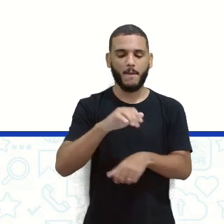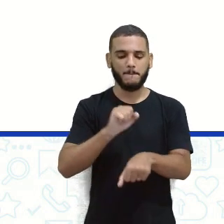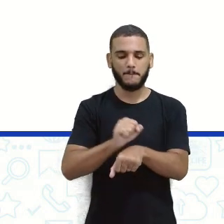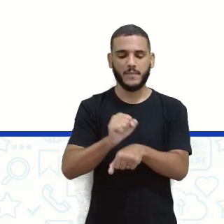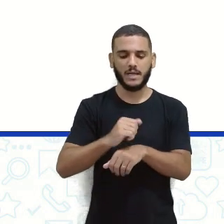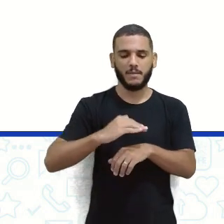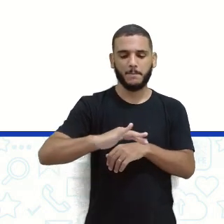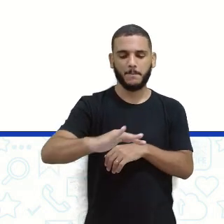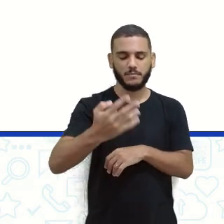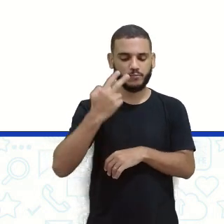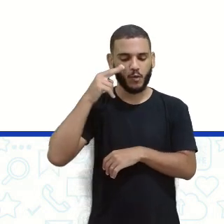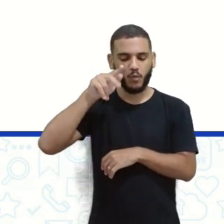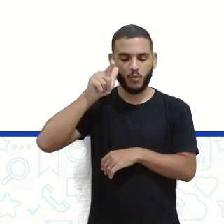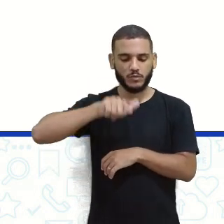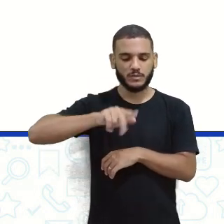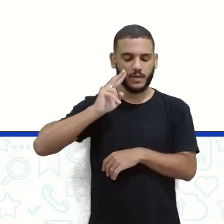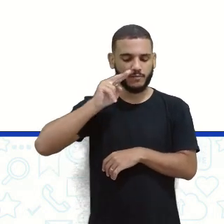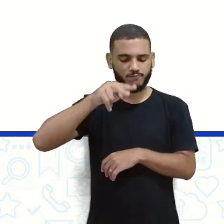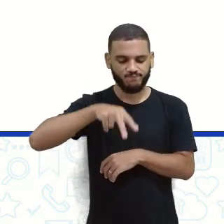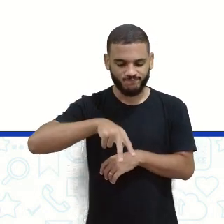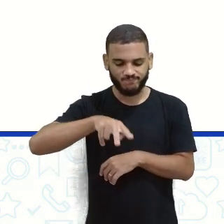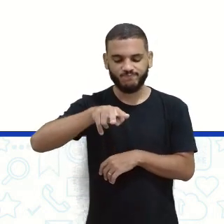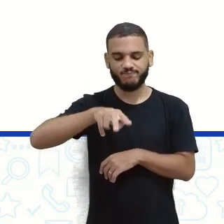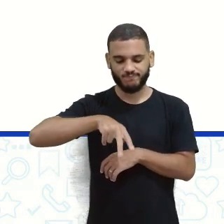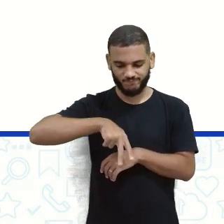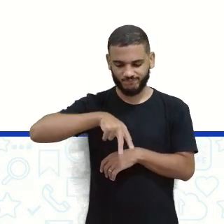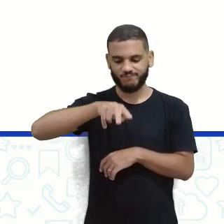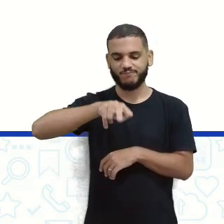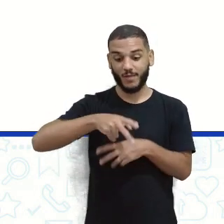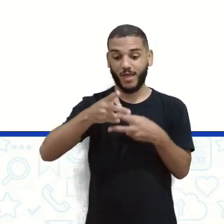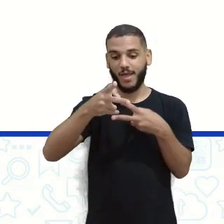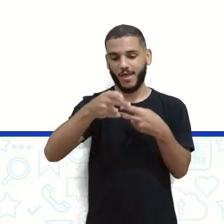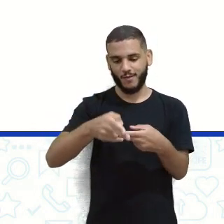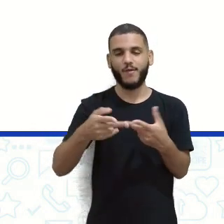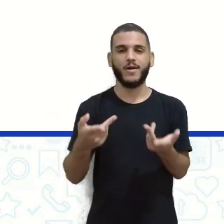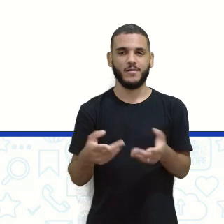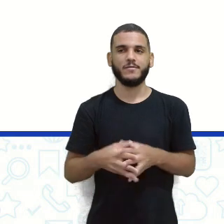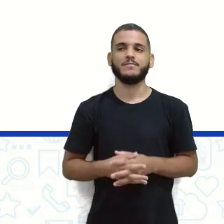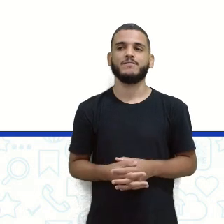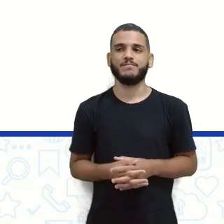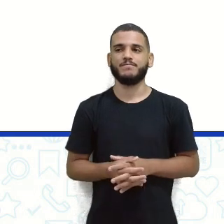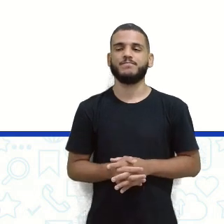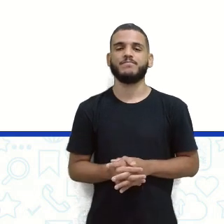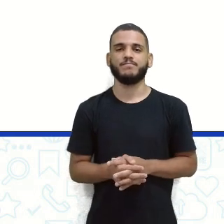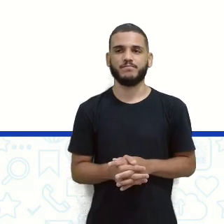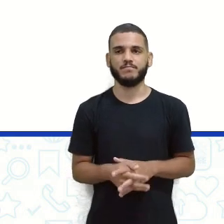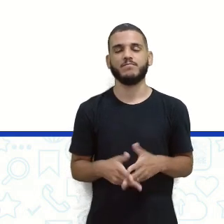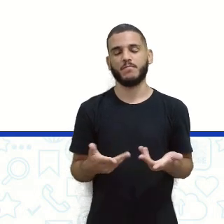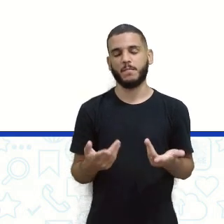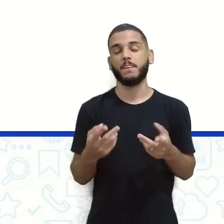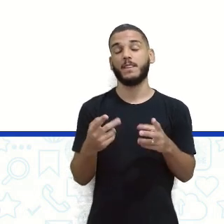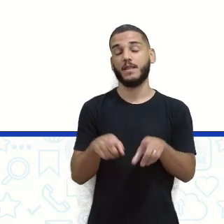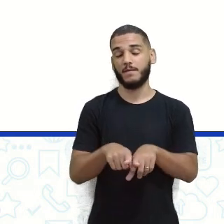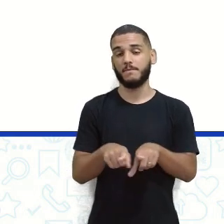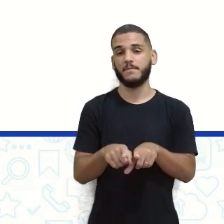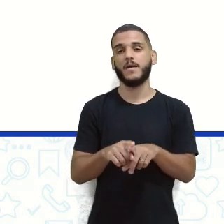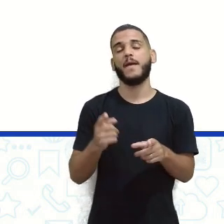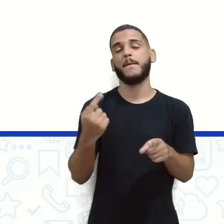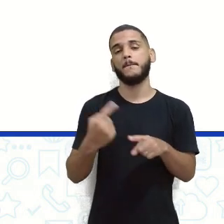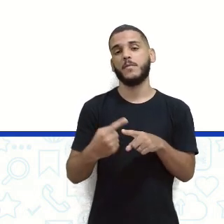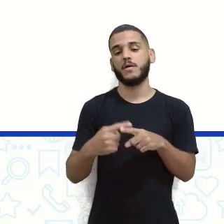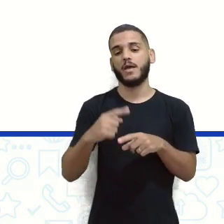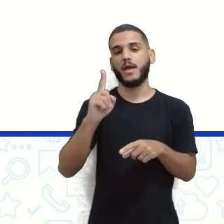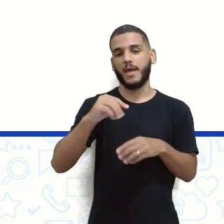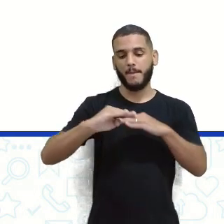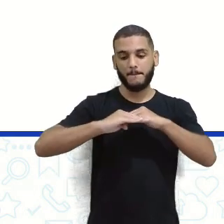gente consegue ver a nossa reflexão ali, não é isso? Do mesmo jeito que a gente se enxerga também em um espelho, porque a superfície